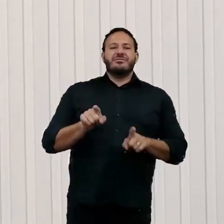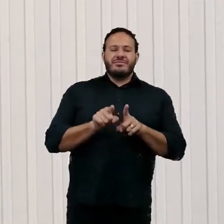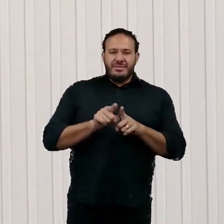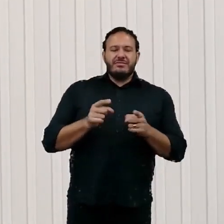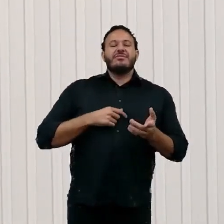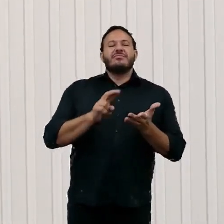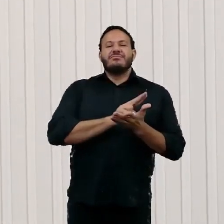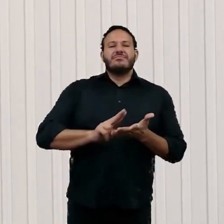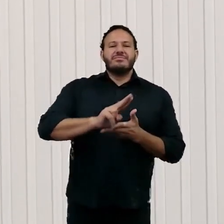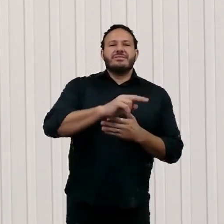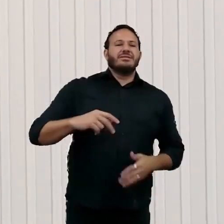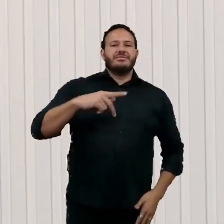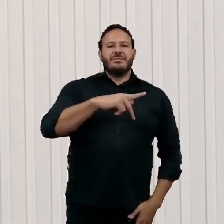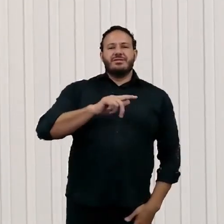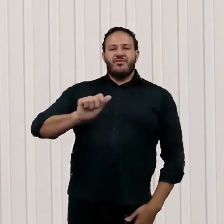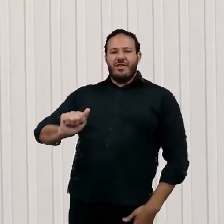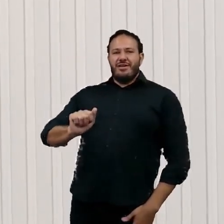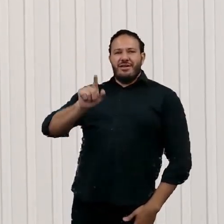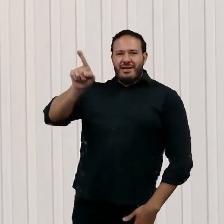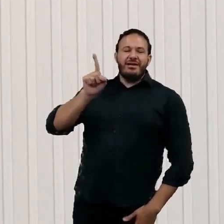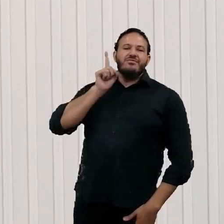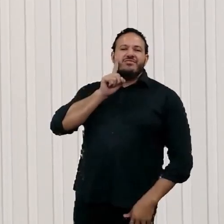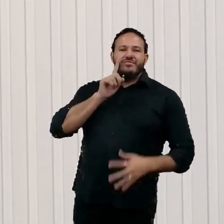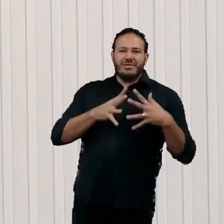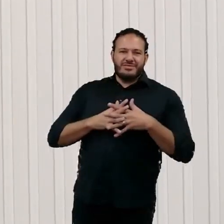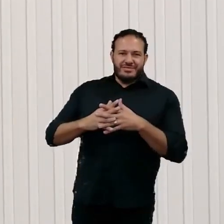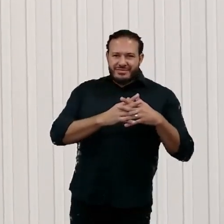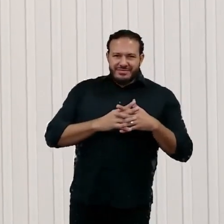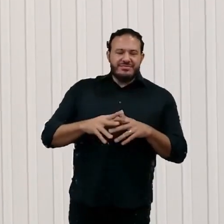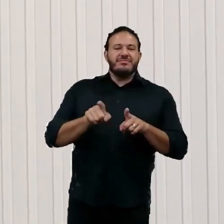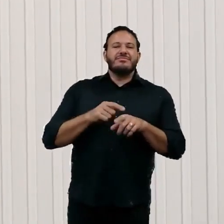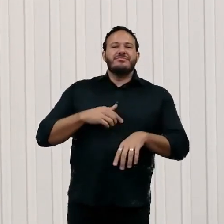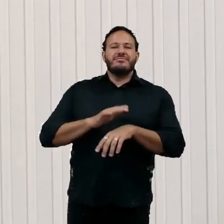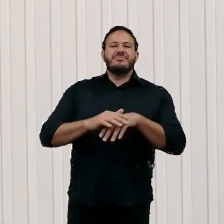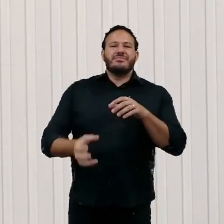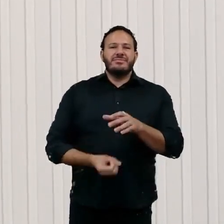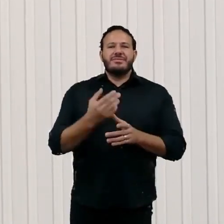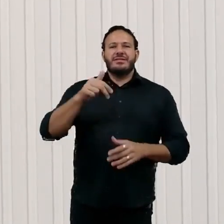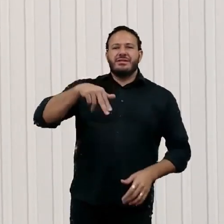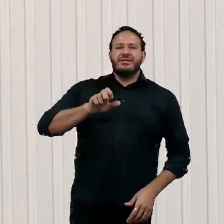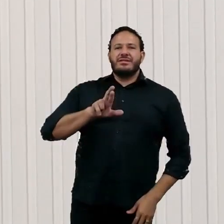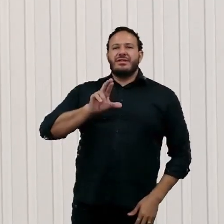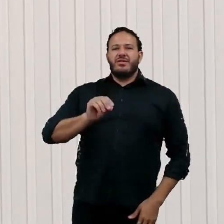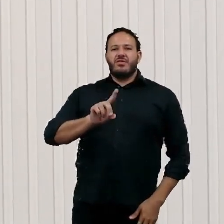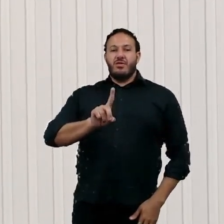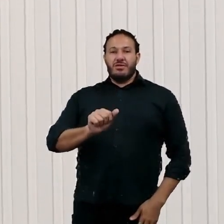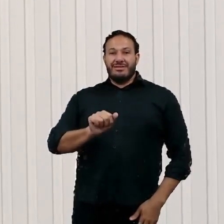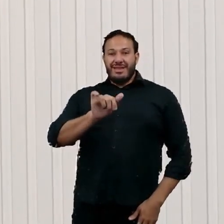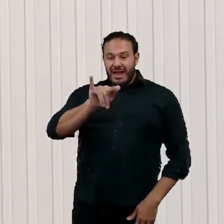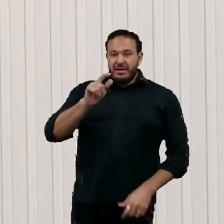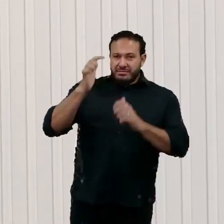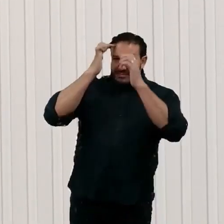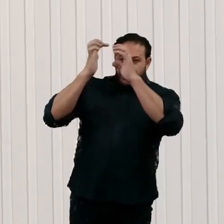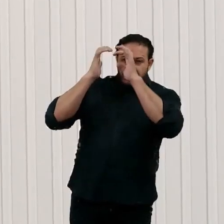Pensilvânia, nos Estados Unidos. E também é fundador da Neurodyne, que é uma startup focada em redes neurais e